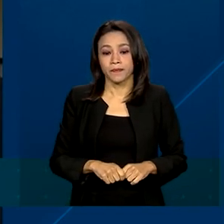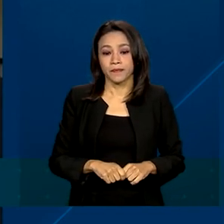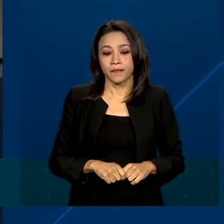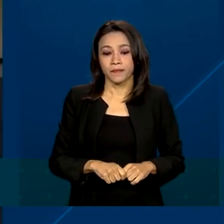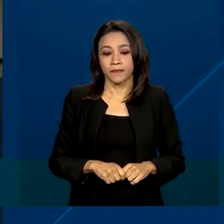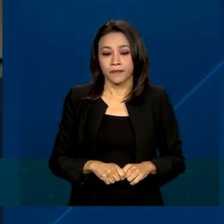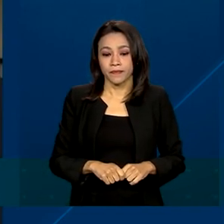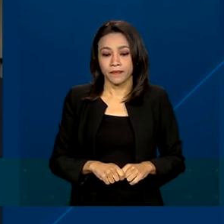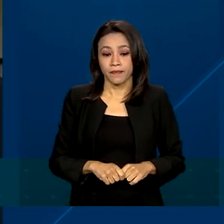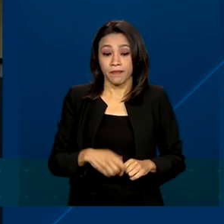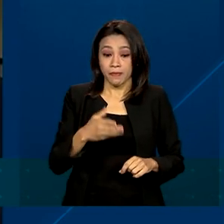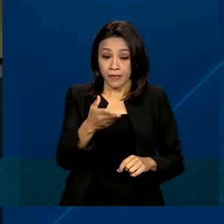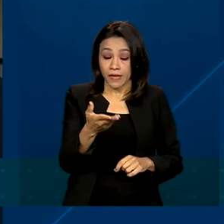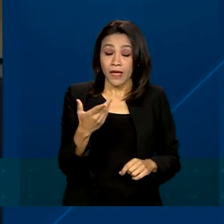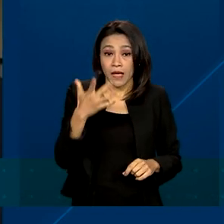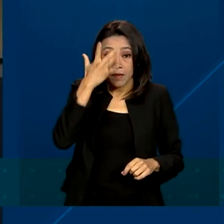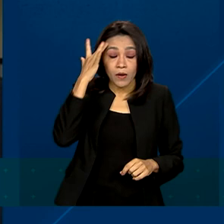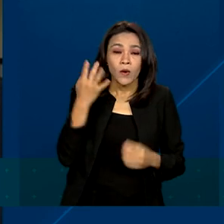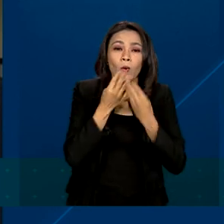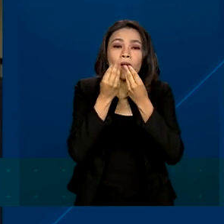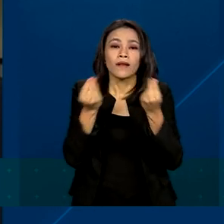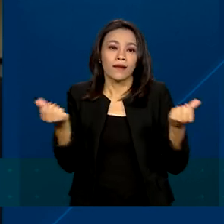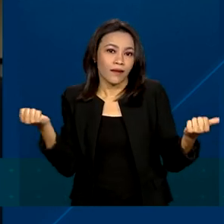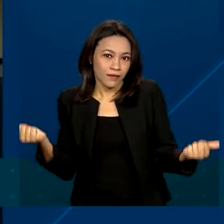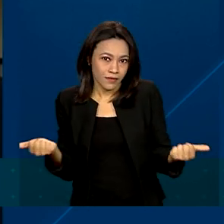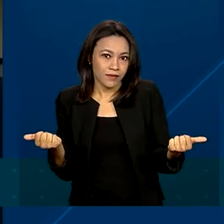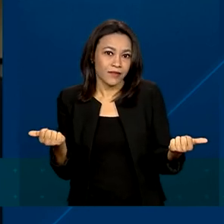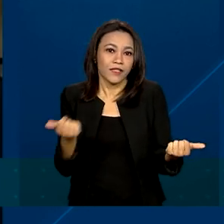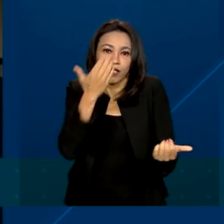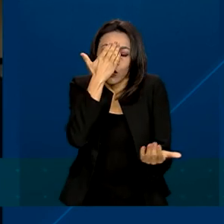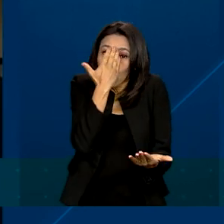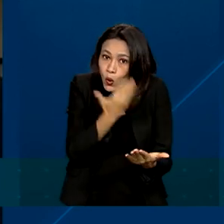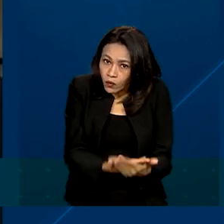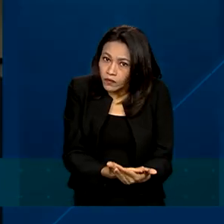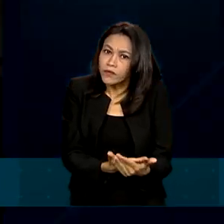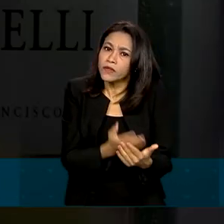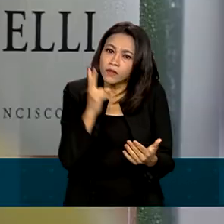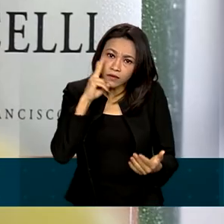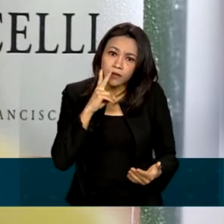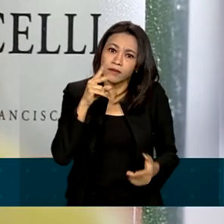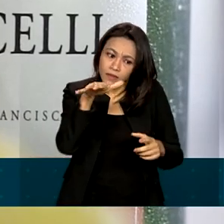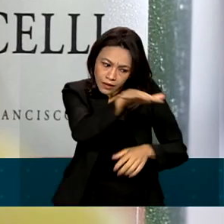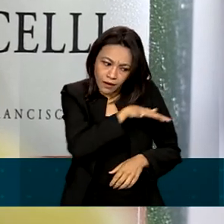qualidade no produto e confiança no produto e na região.